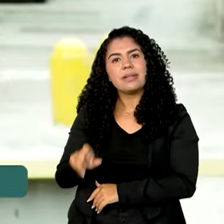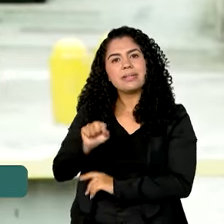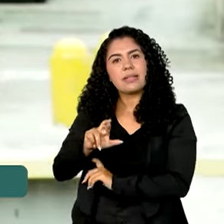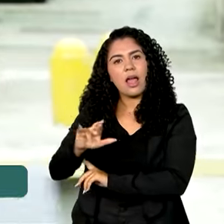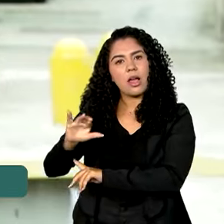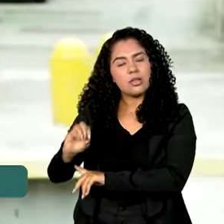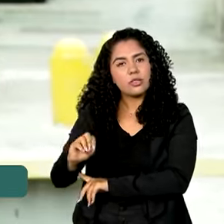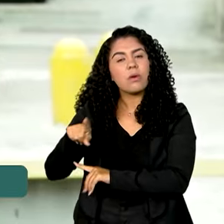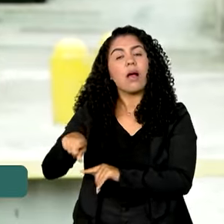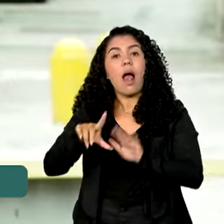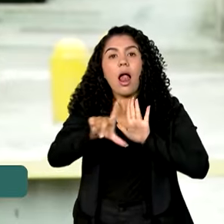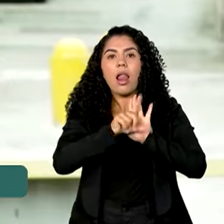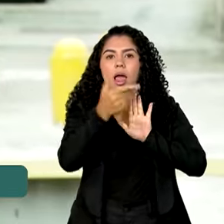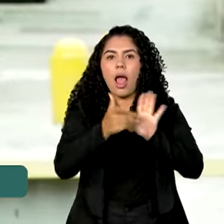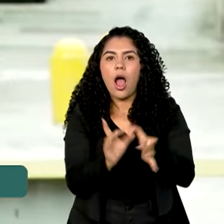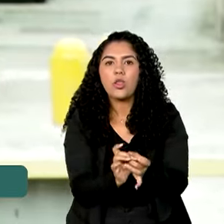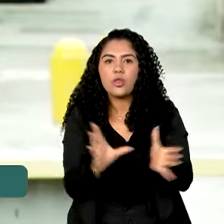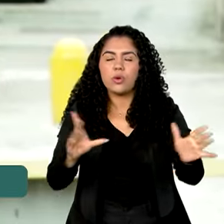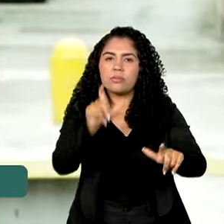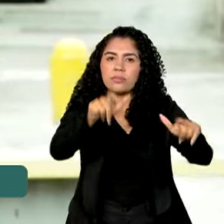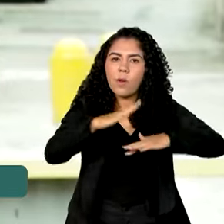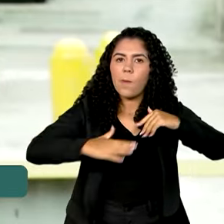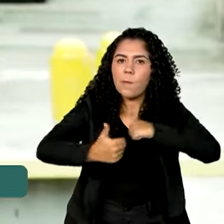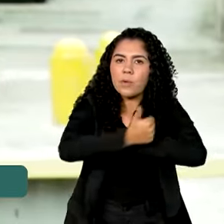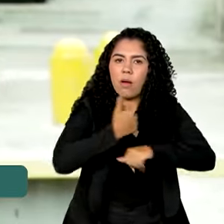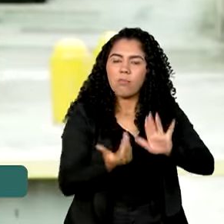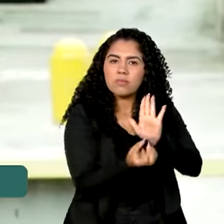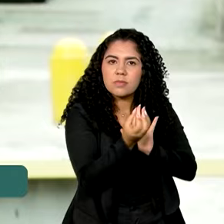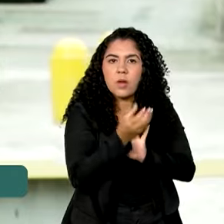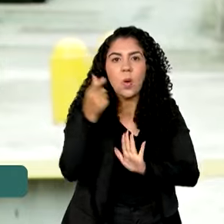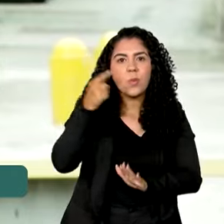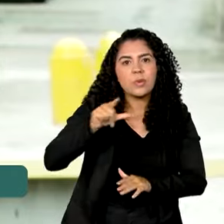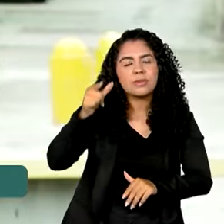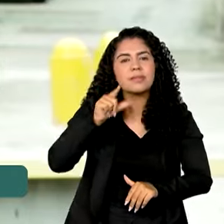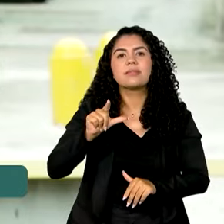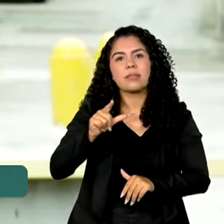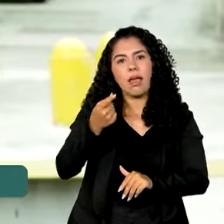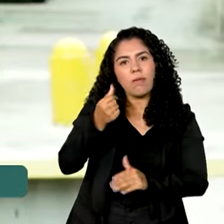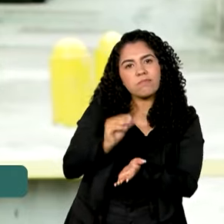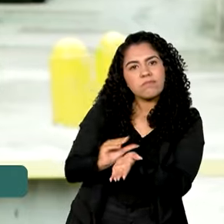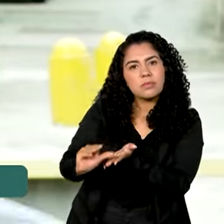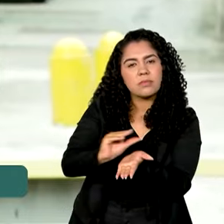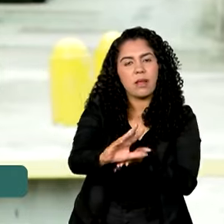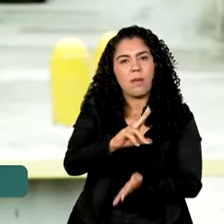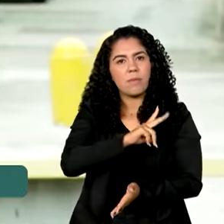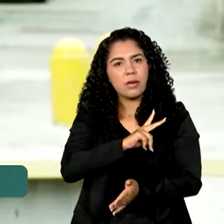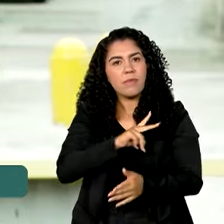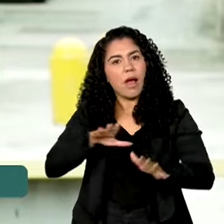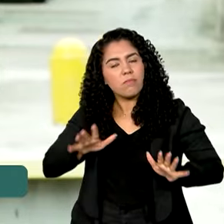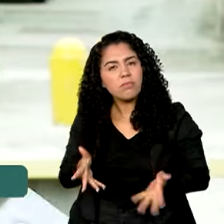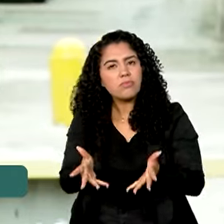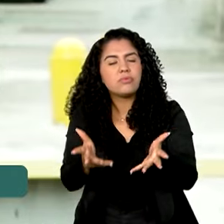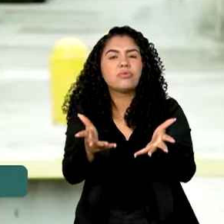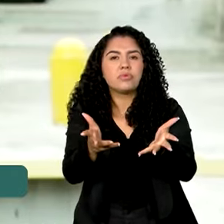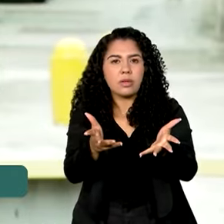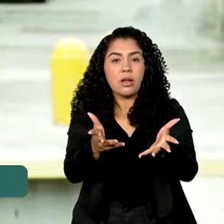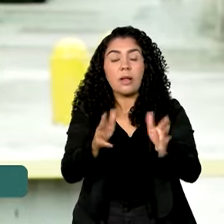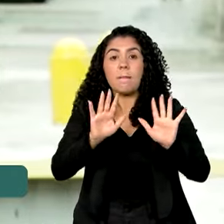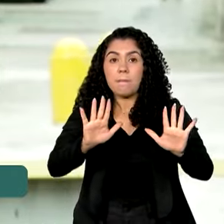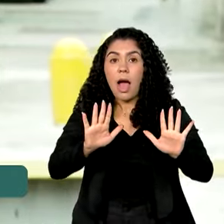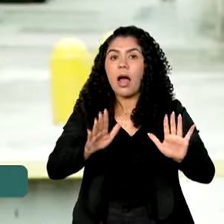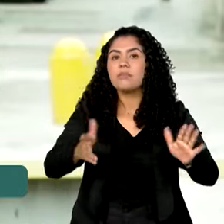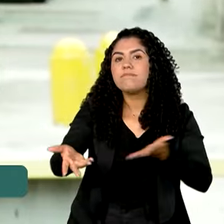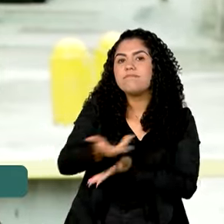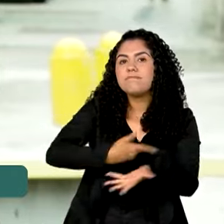os produtores a buscarem investimentos privados para as iniciativas culturais. Em troca, as empresas